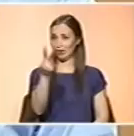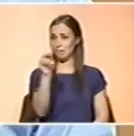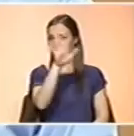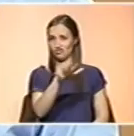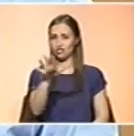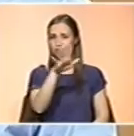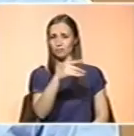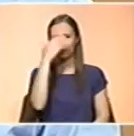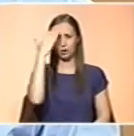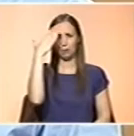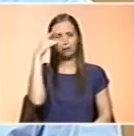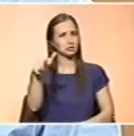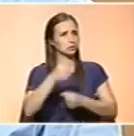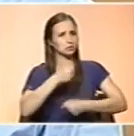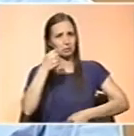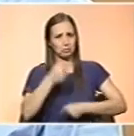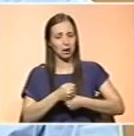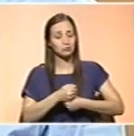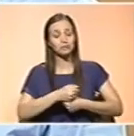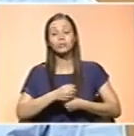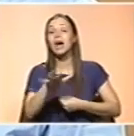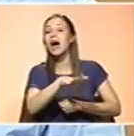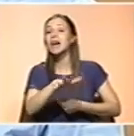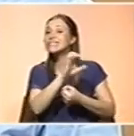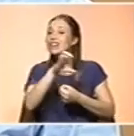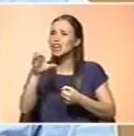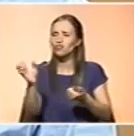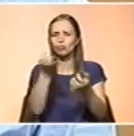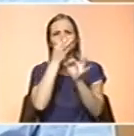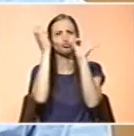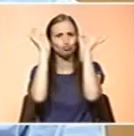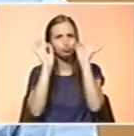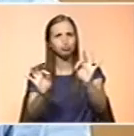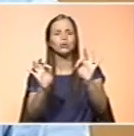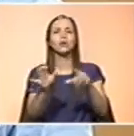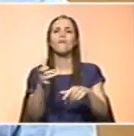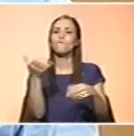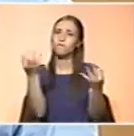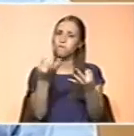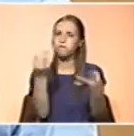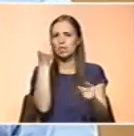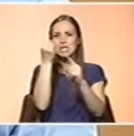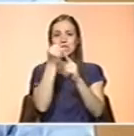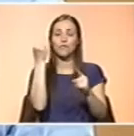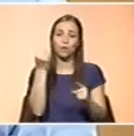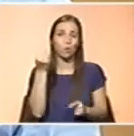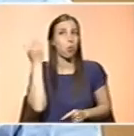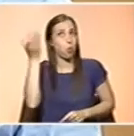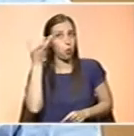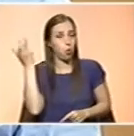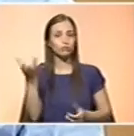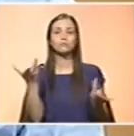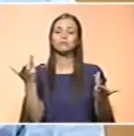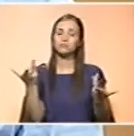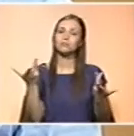deliciosos, do ponto de vista científico, e que, de facto, são um desafio intelectual, e têm uma grande